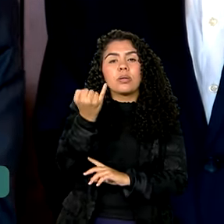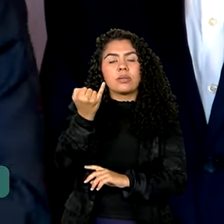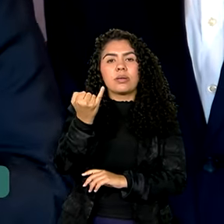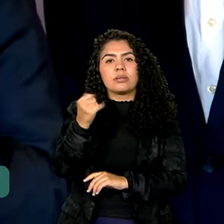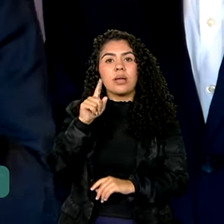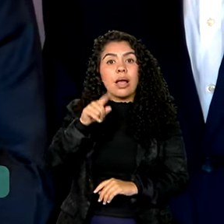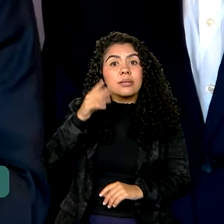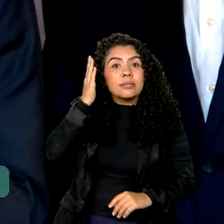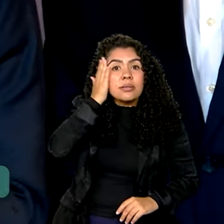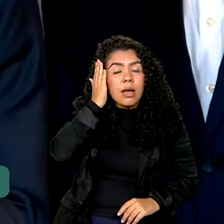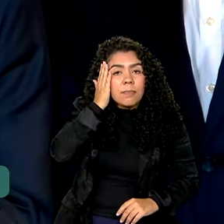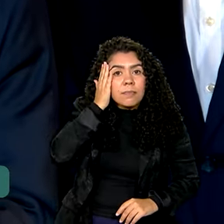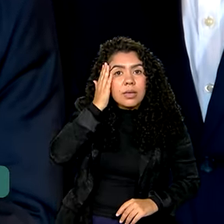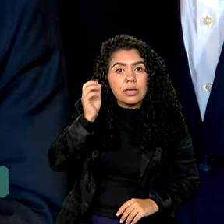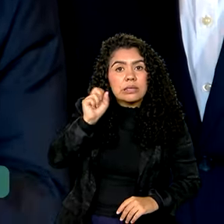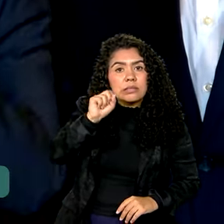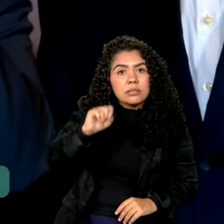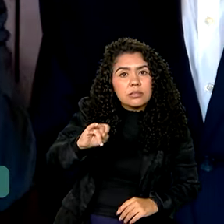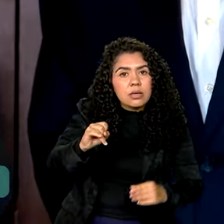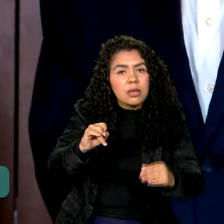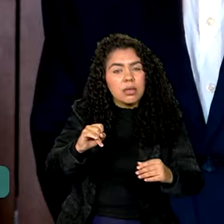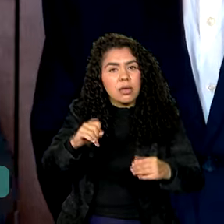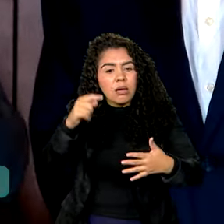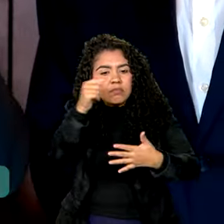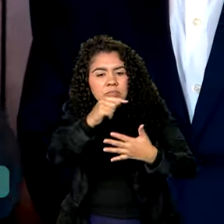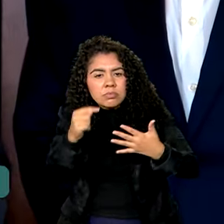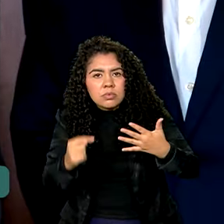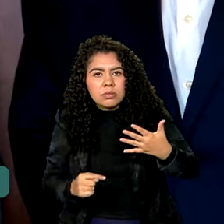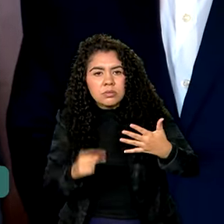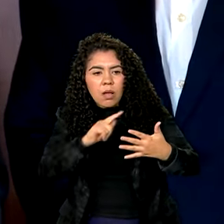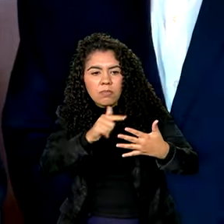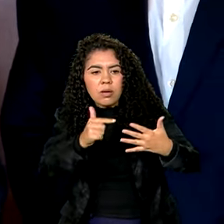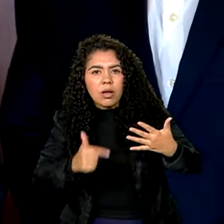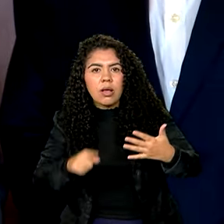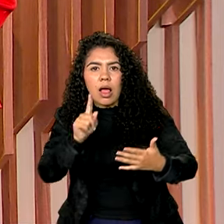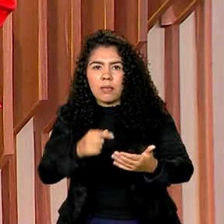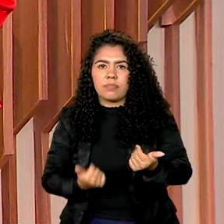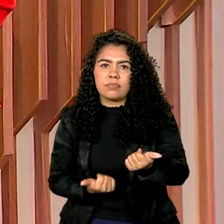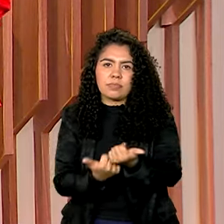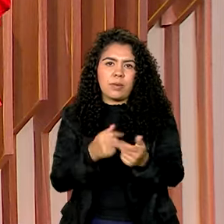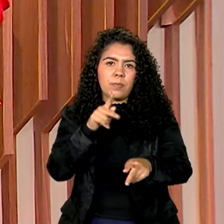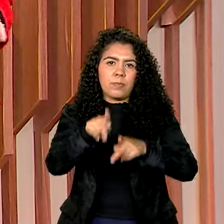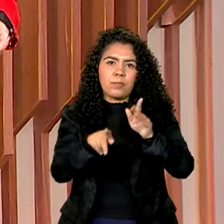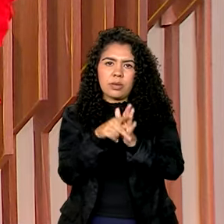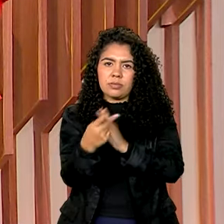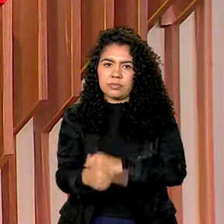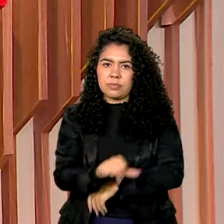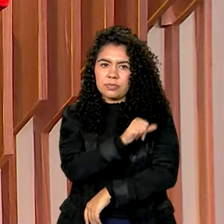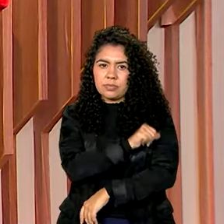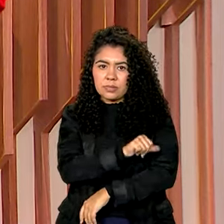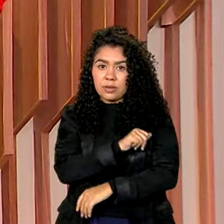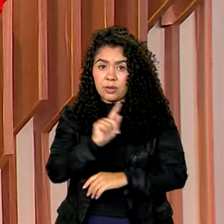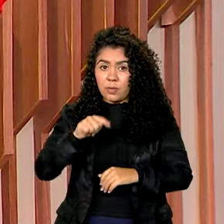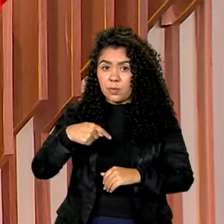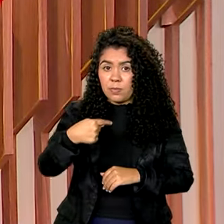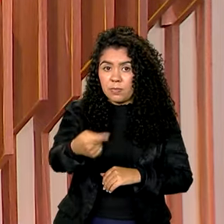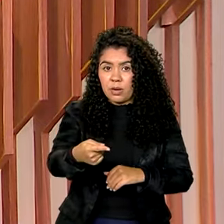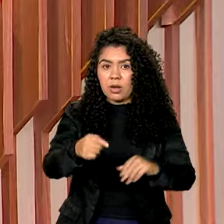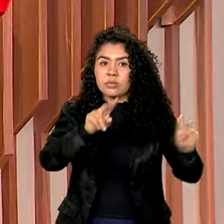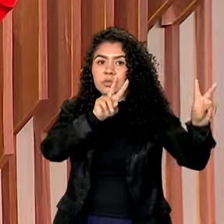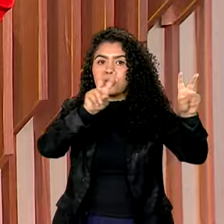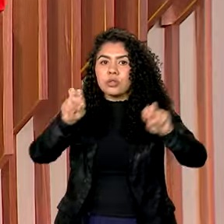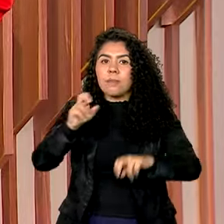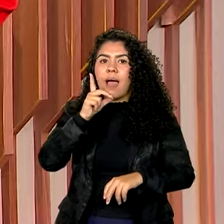aquilo que está acontecendo é em benefício do povo dessa cidade. E veja a seguir, Água no